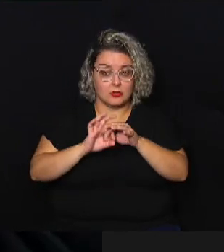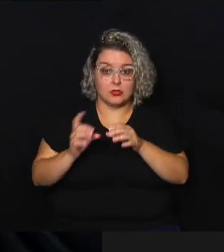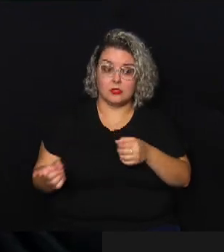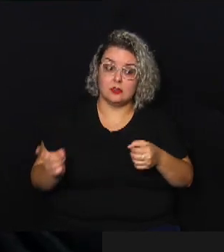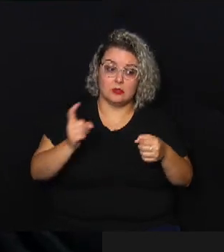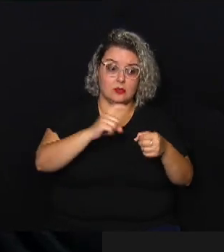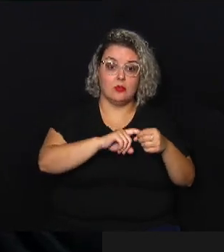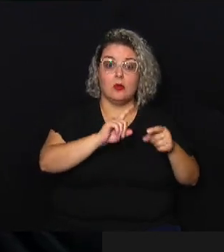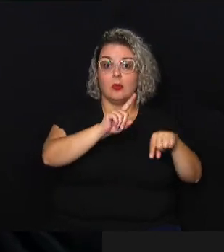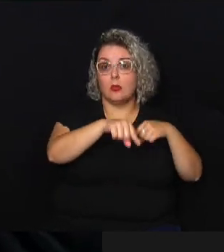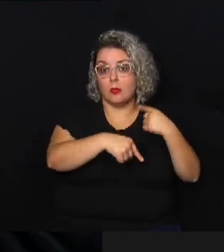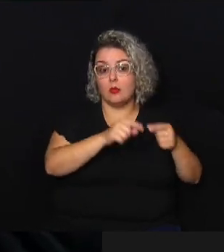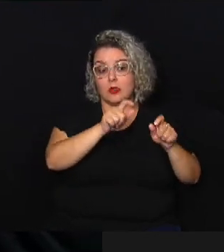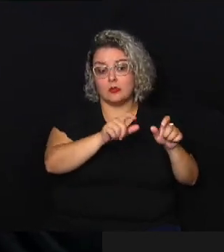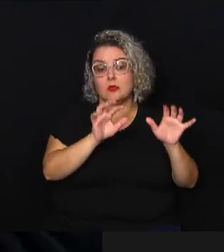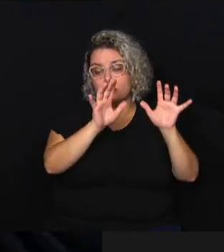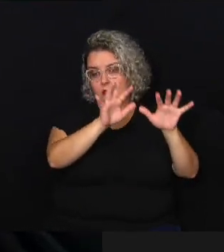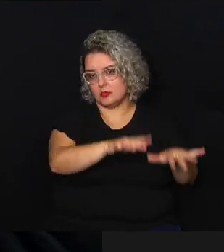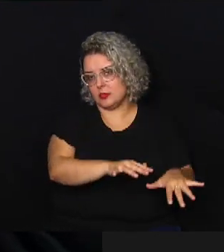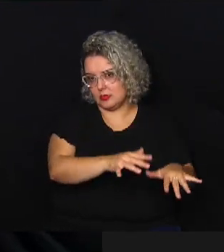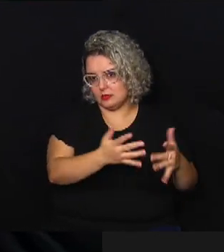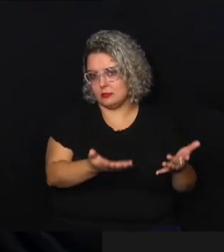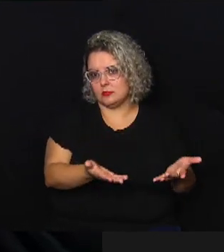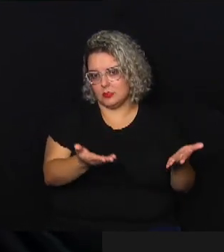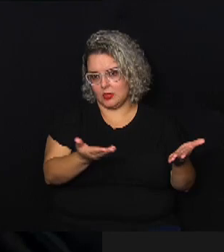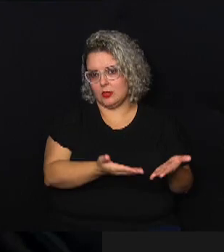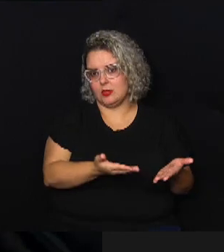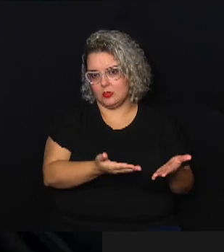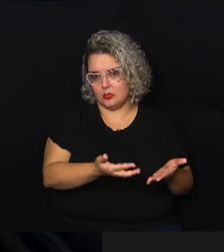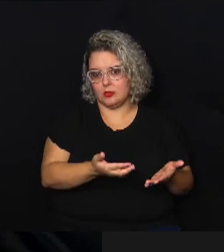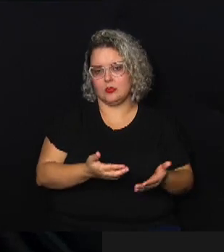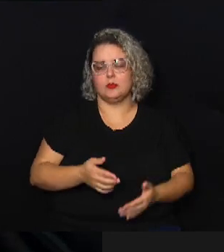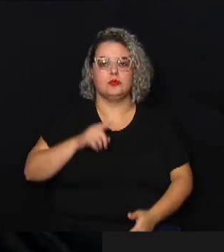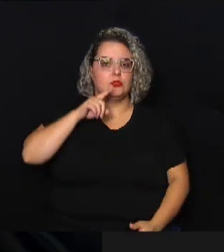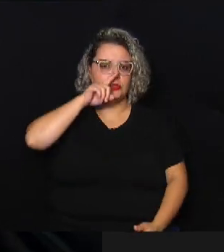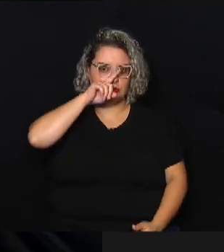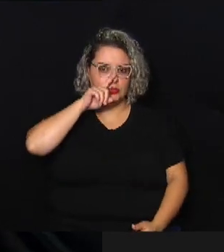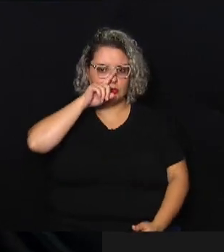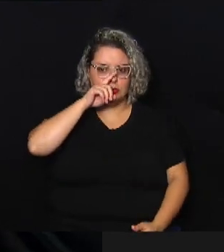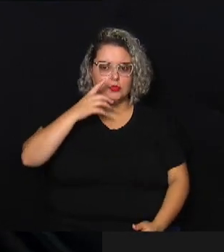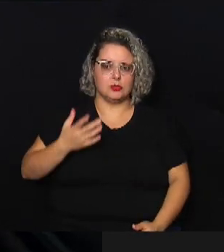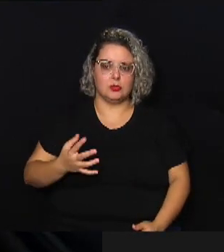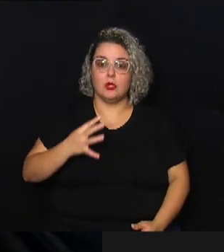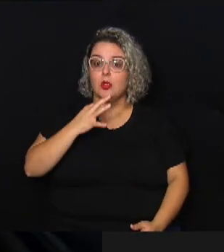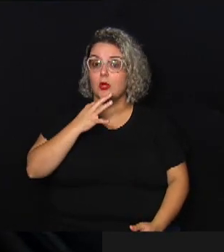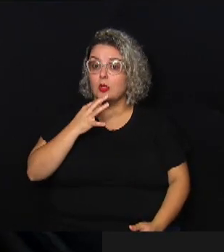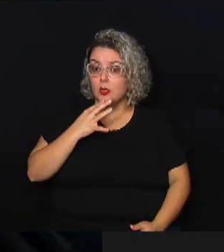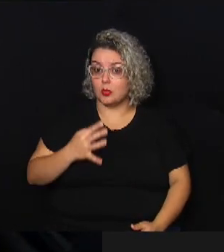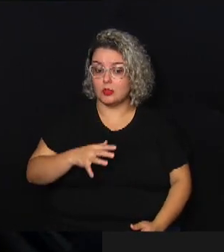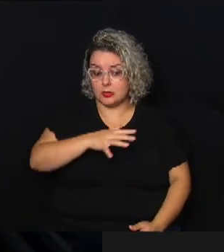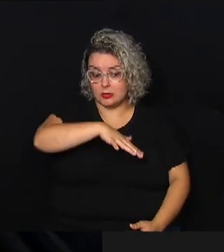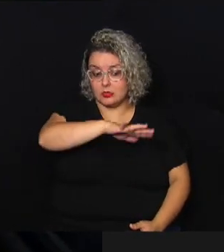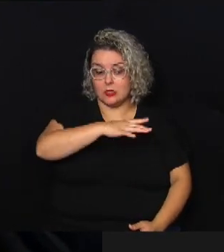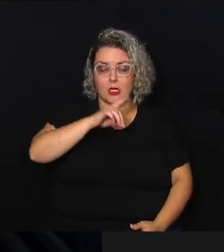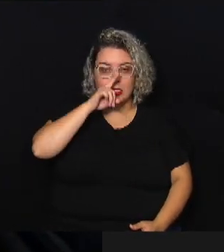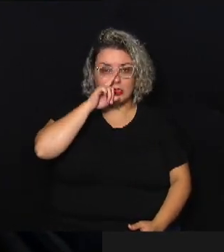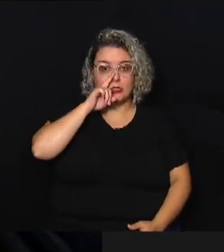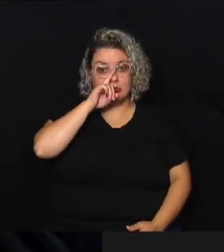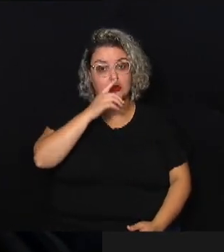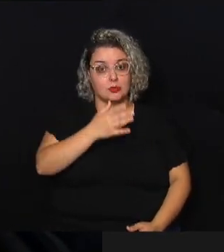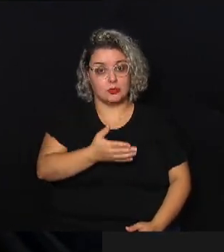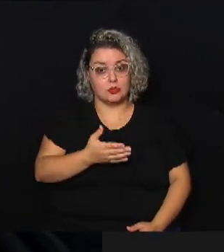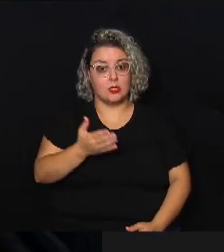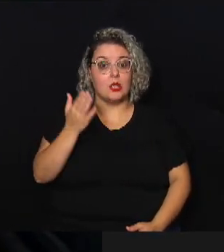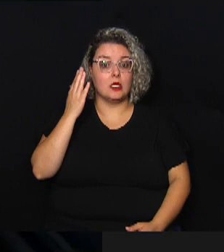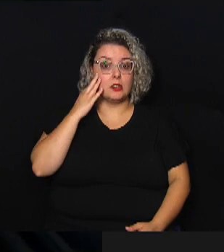venham a ocupar esses locais hoje de risco né conhecidos conhecidas áreas de risco é sabido